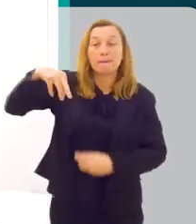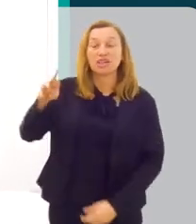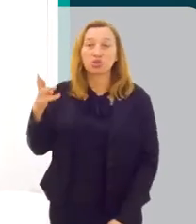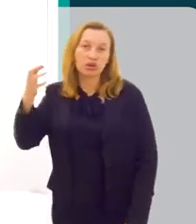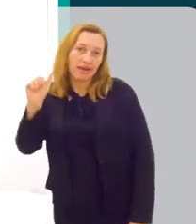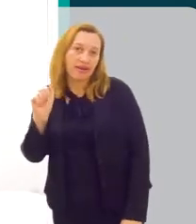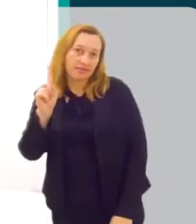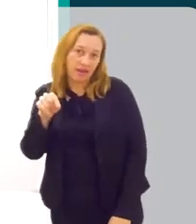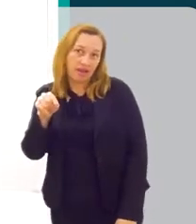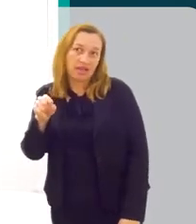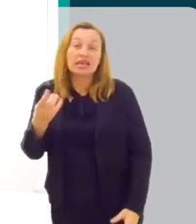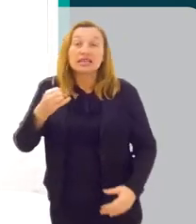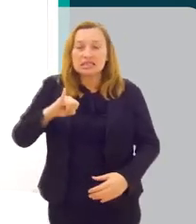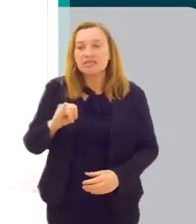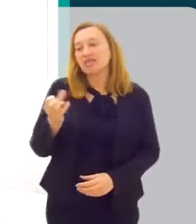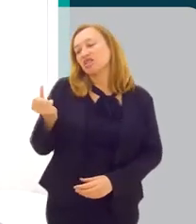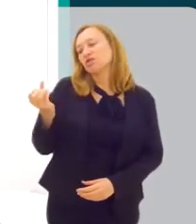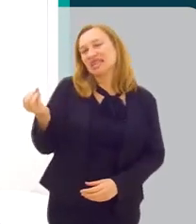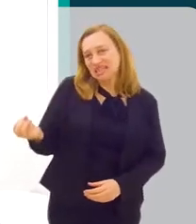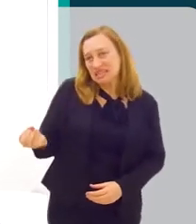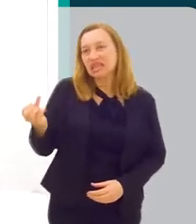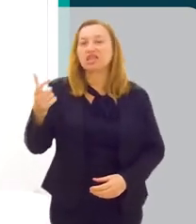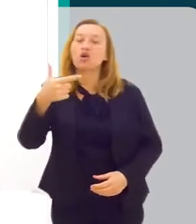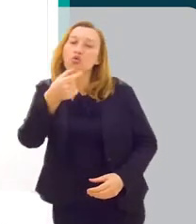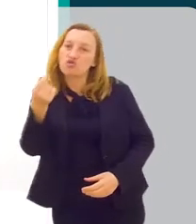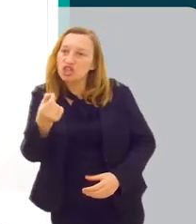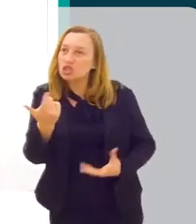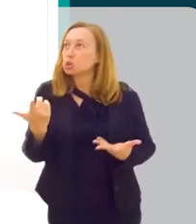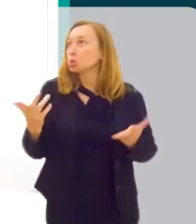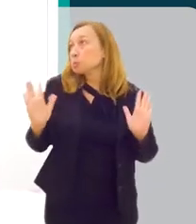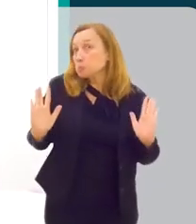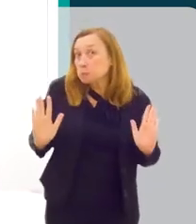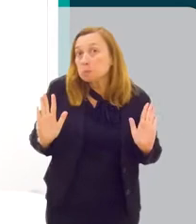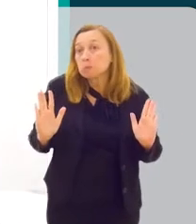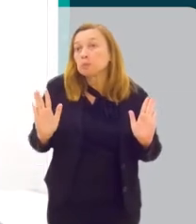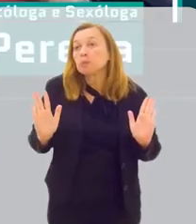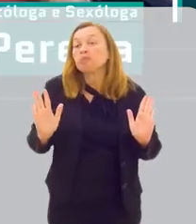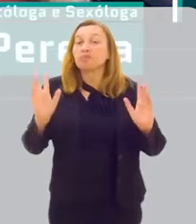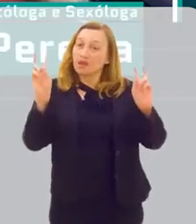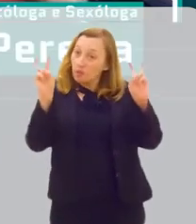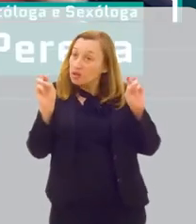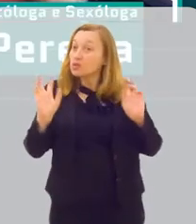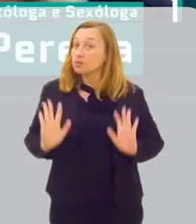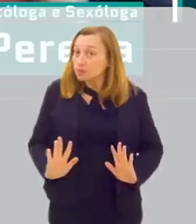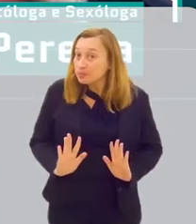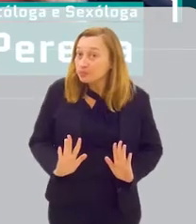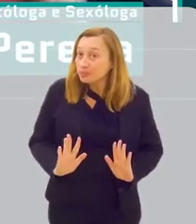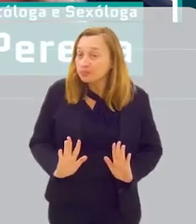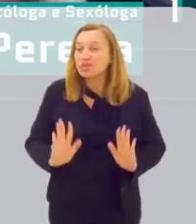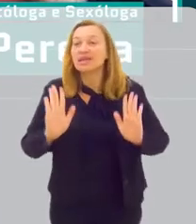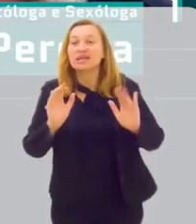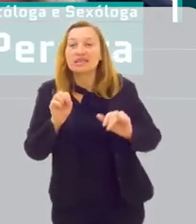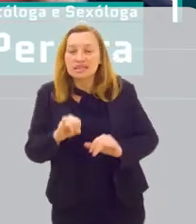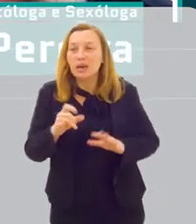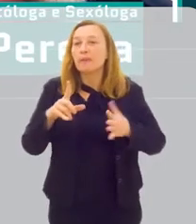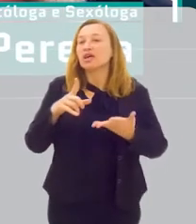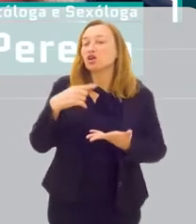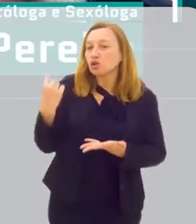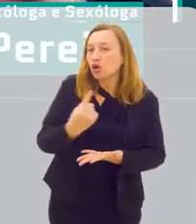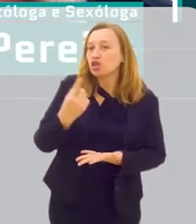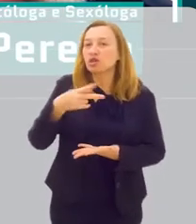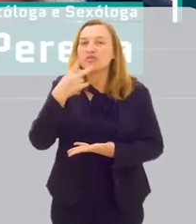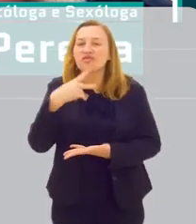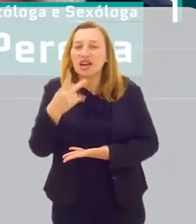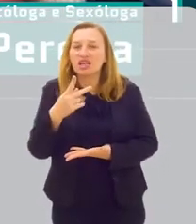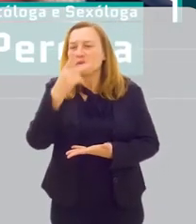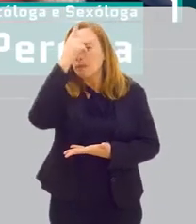imaturidade sexual. Se vai ser com 60, com 20, eu acho que essa que a questão. Tá, mas quando a